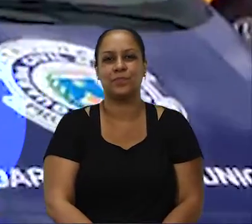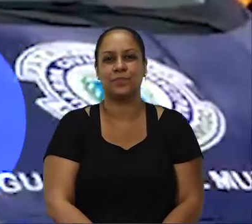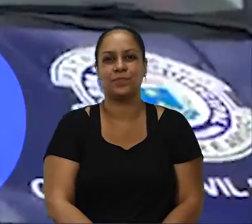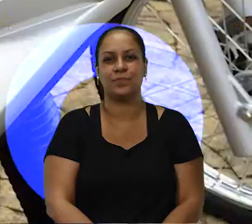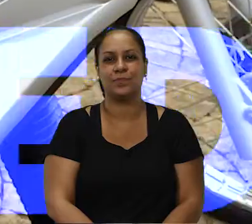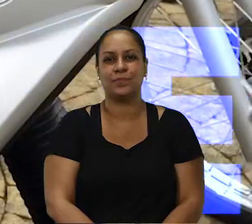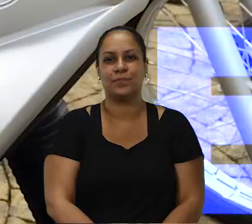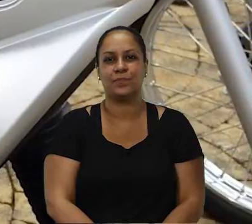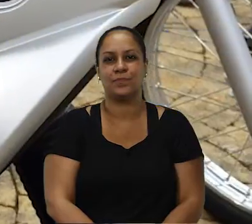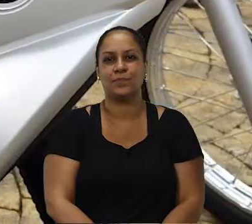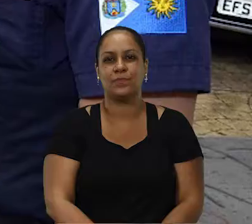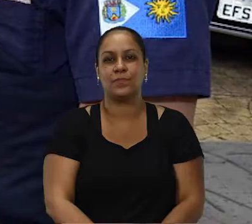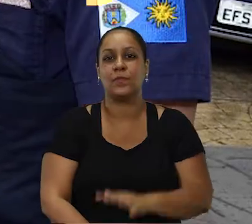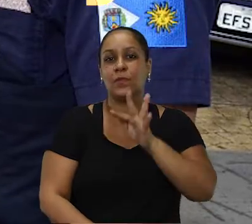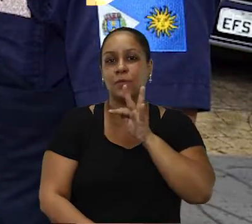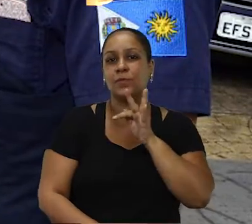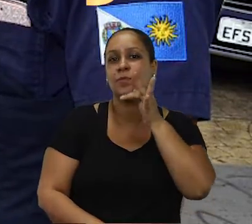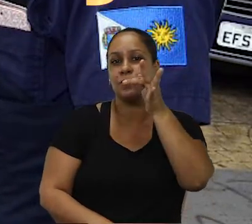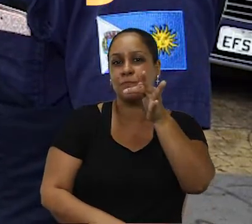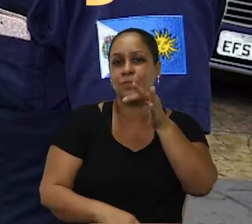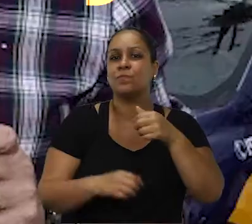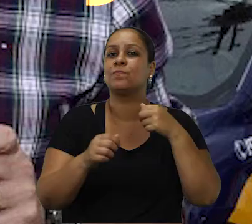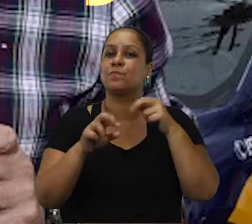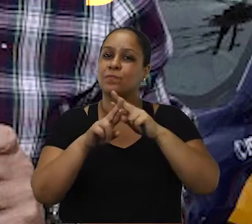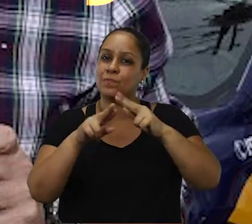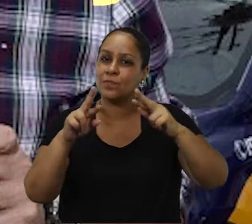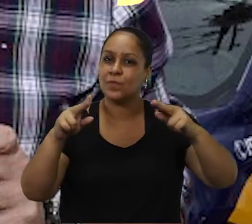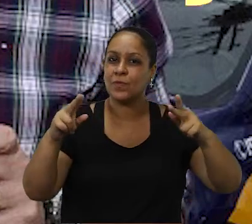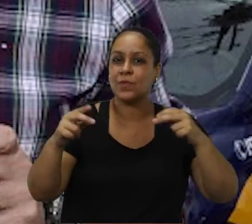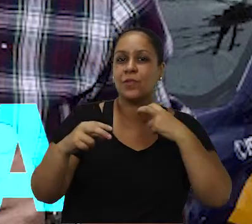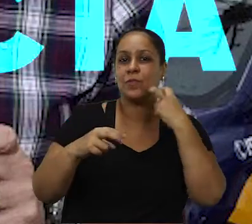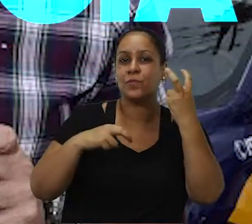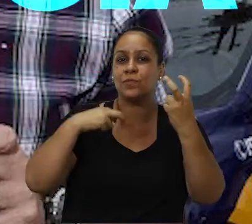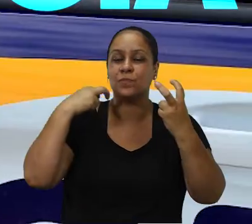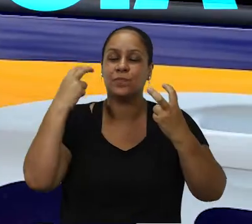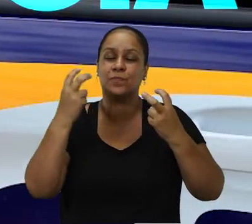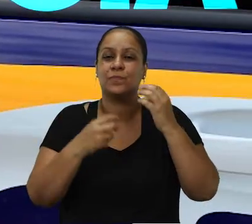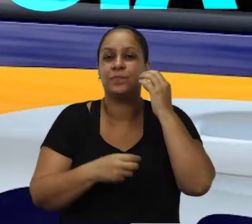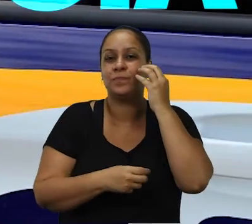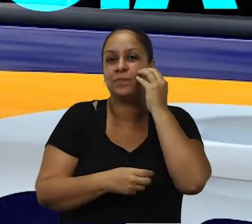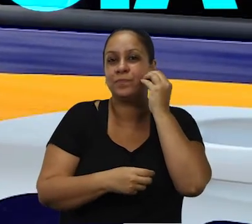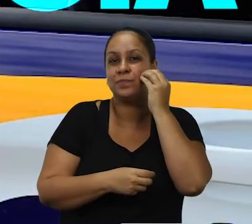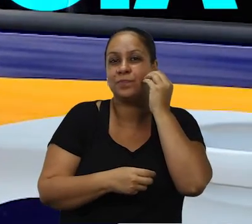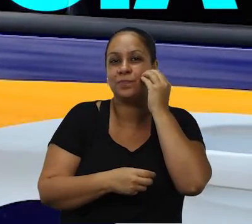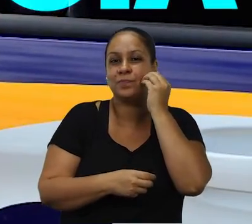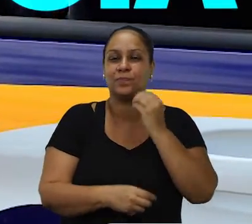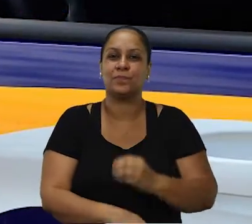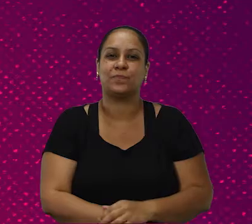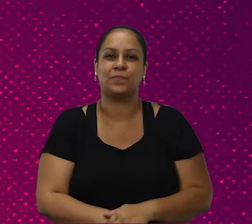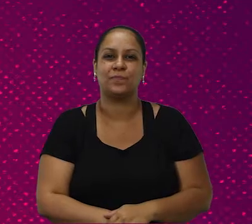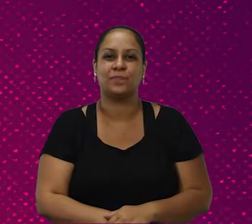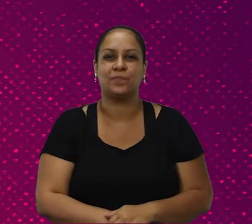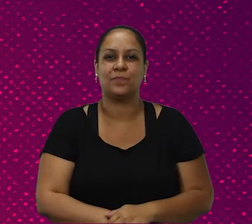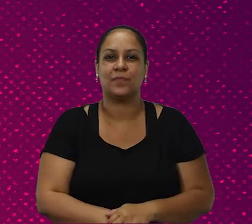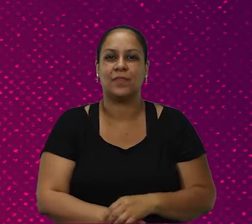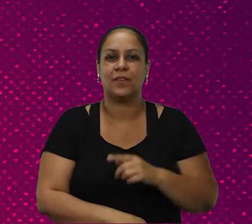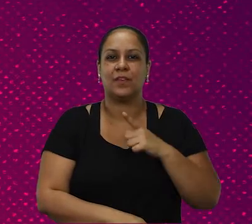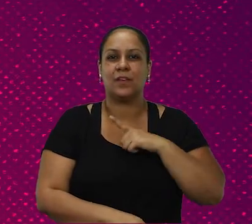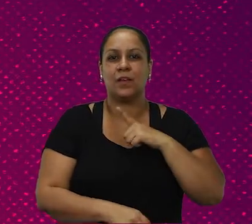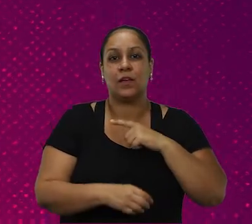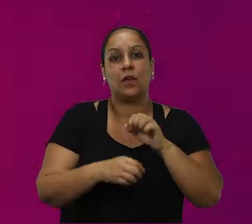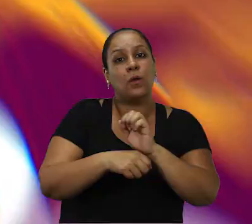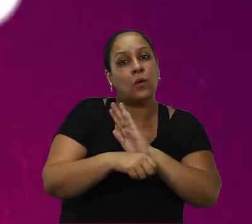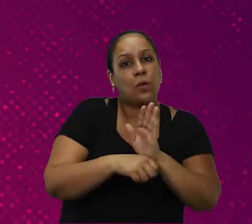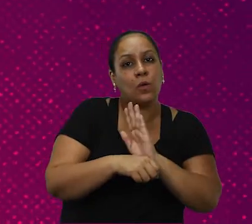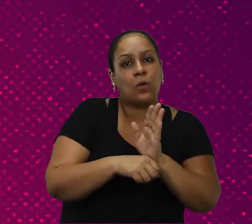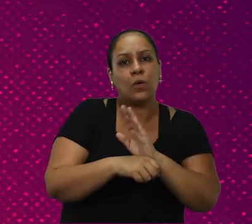Edinho! É ele que faz diferença! A voz da experiência! Incubadora de